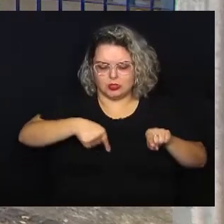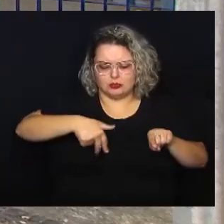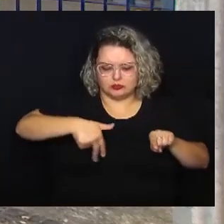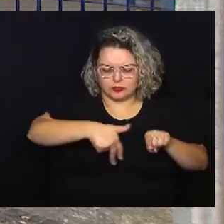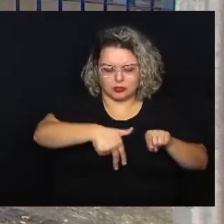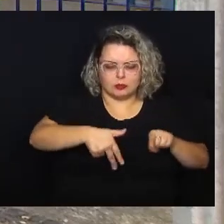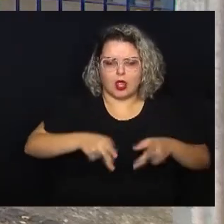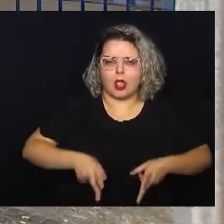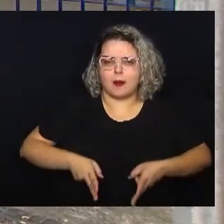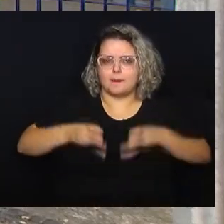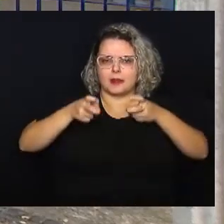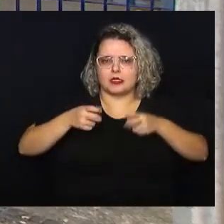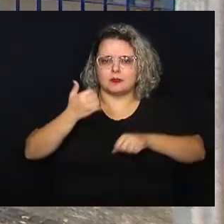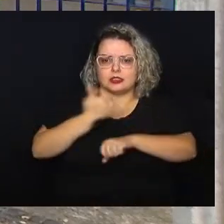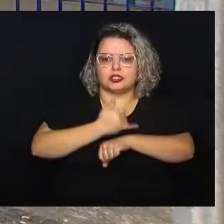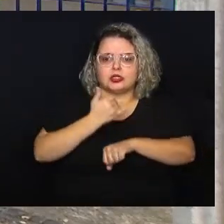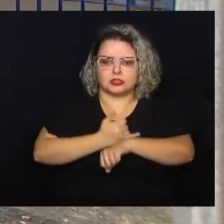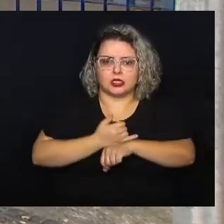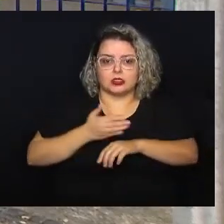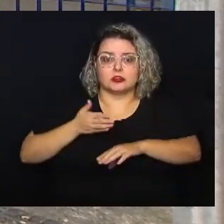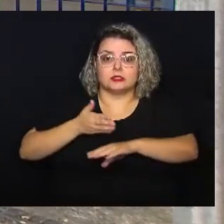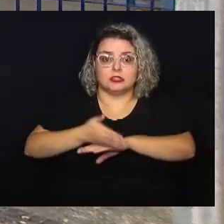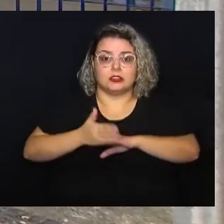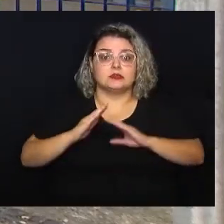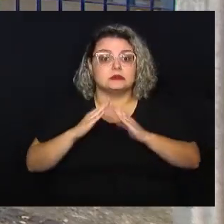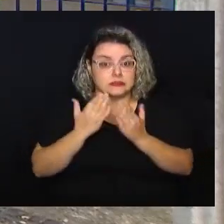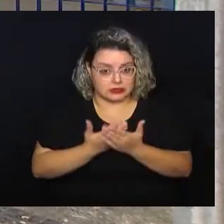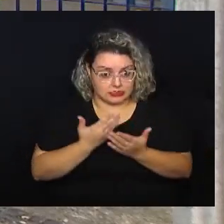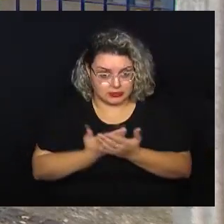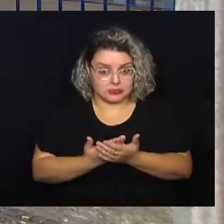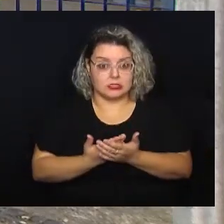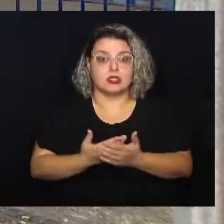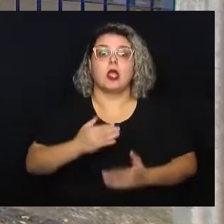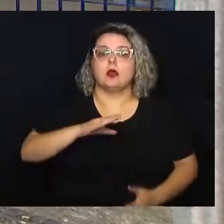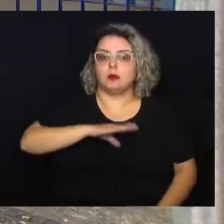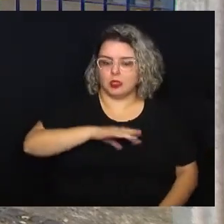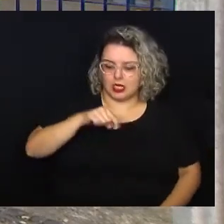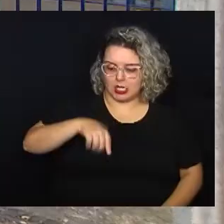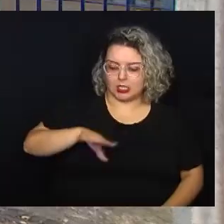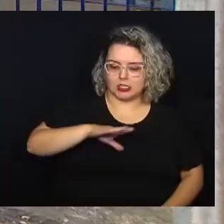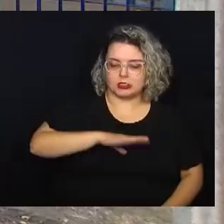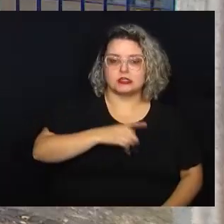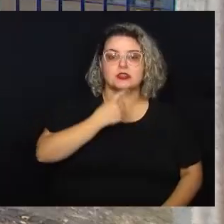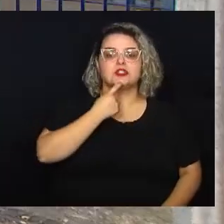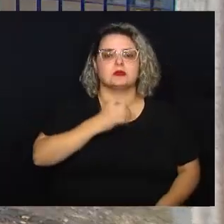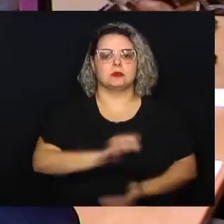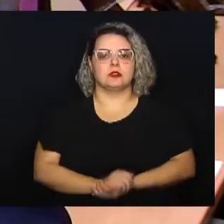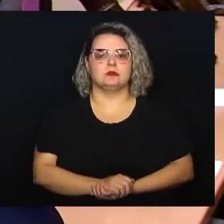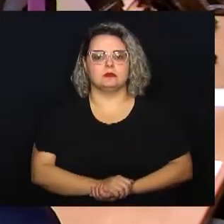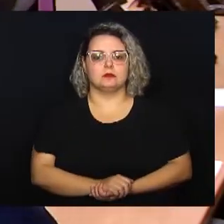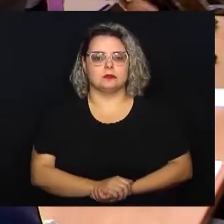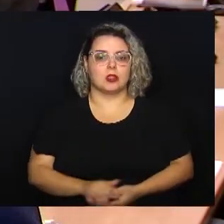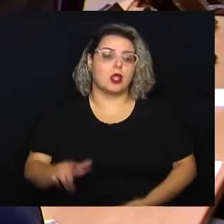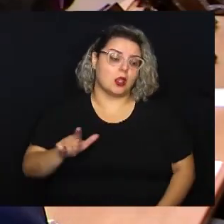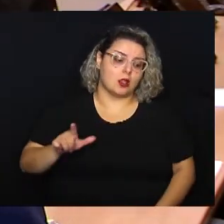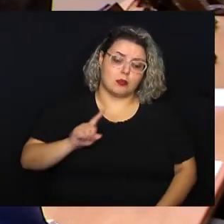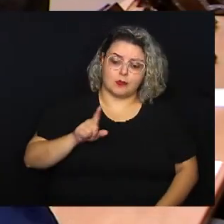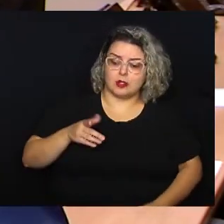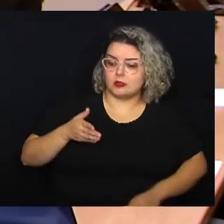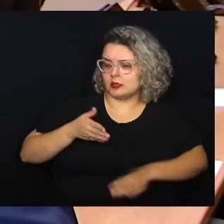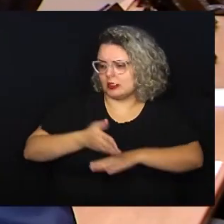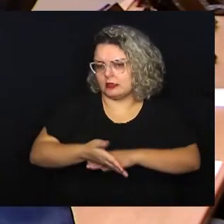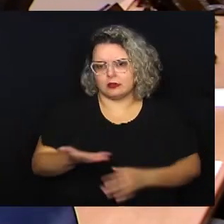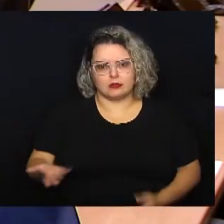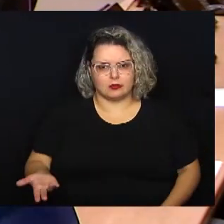giratórias com detector de metais nas entradas das escolas municipais aqui de Campinas. É obviamente para você não entrar